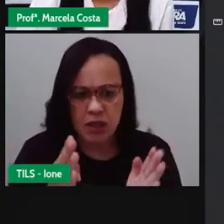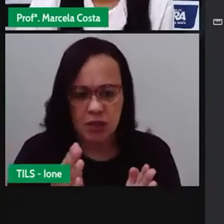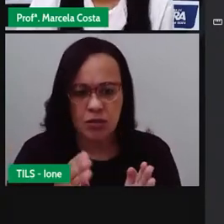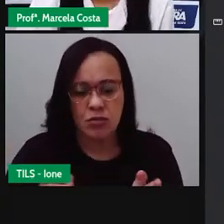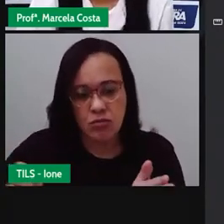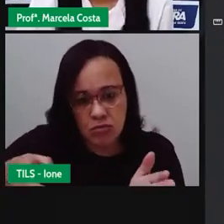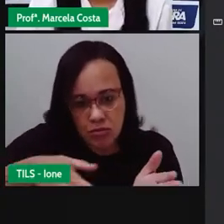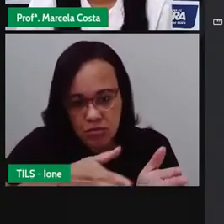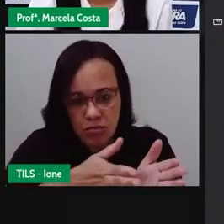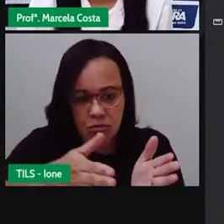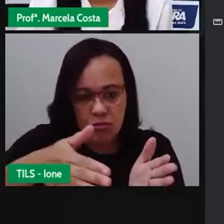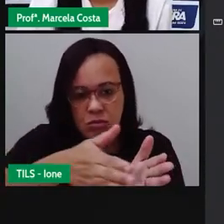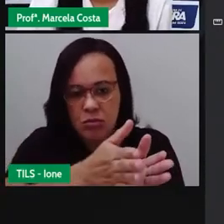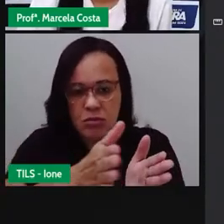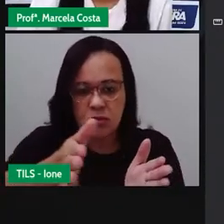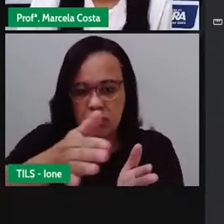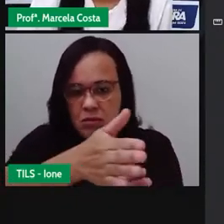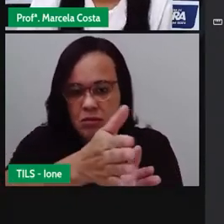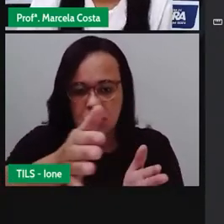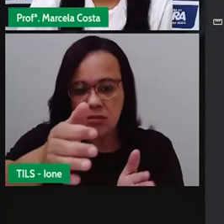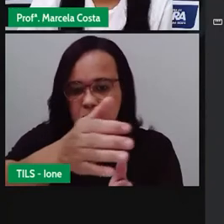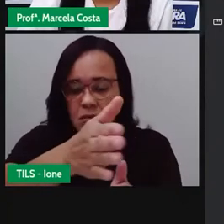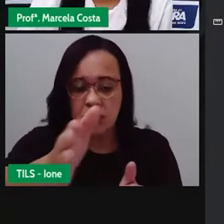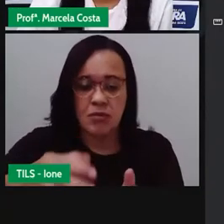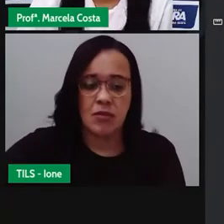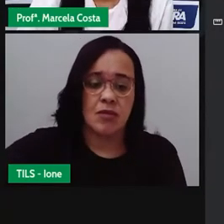passa ainda aqui pela Ceira de Artesanato,